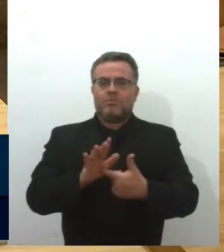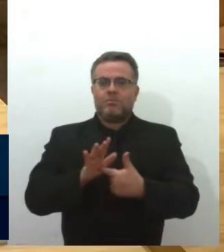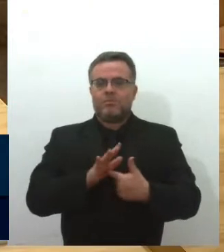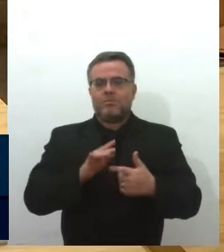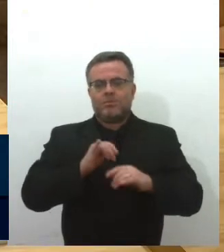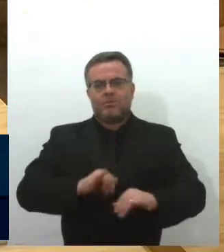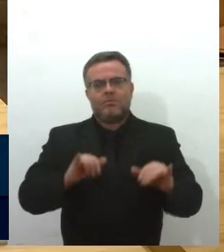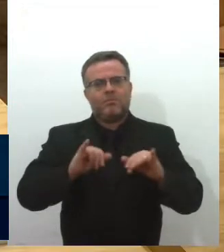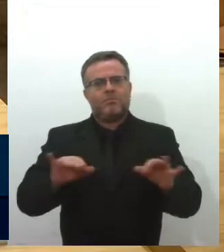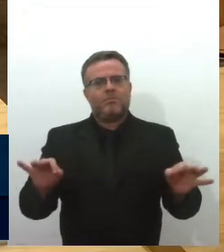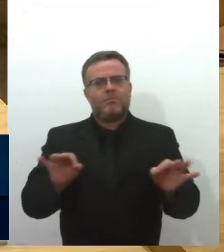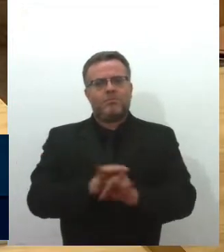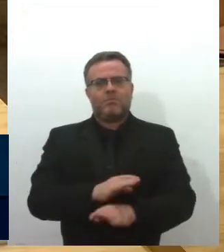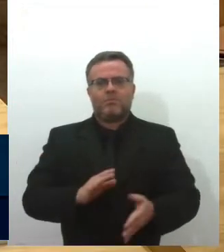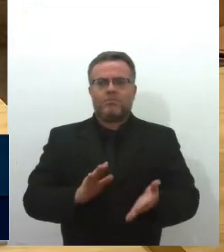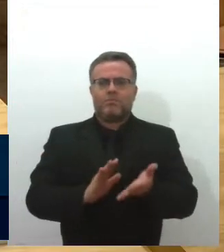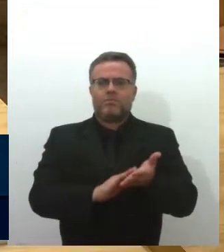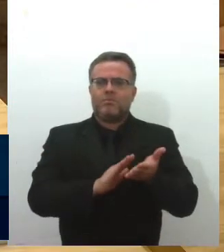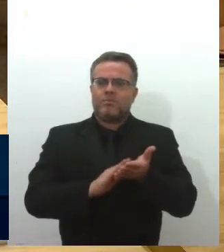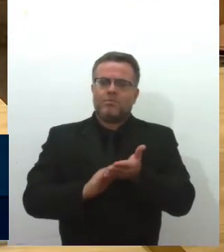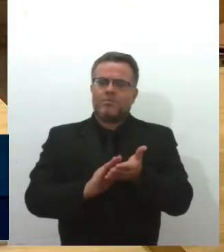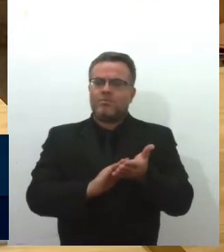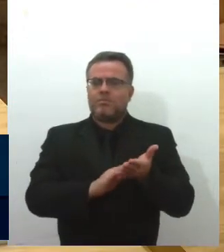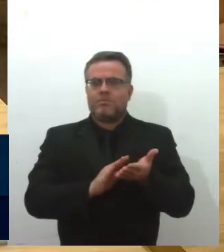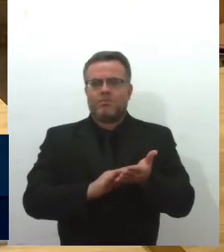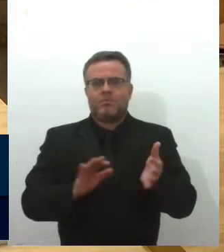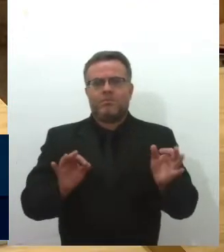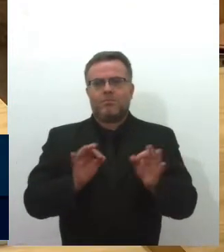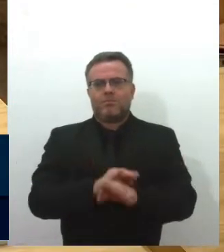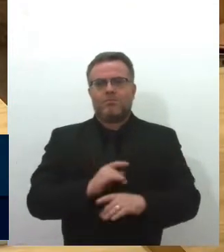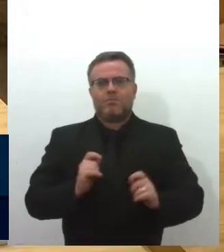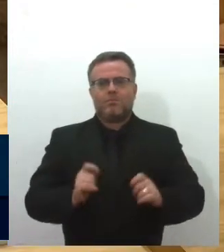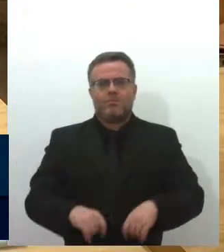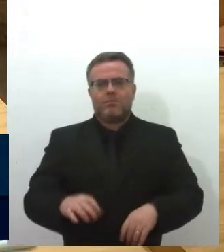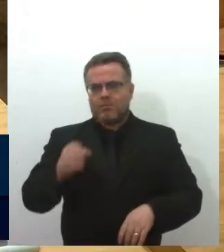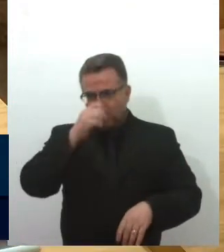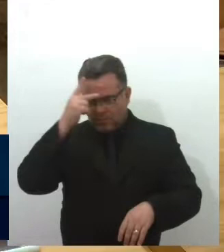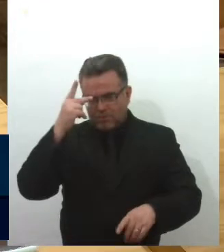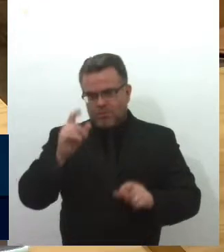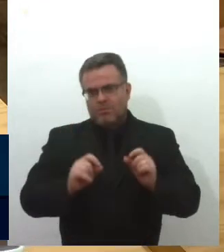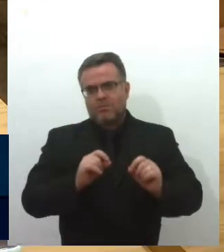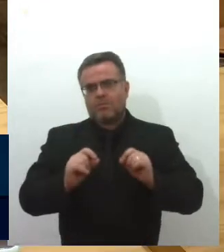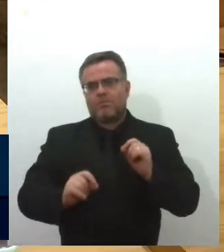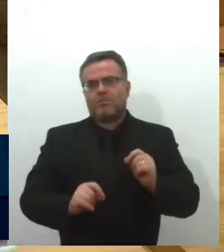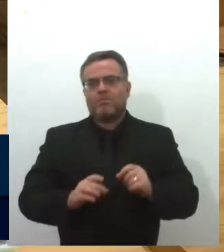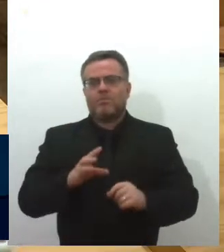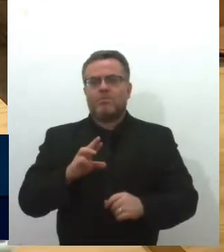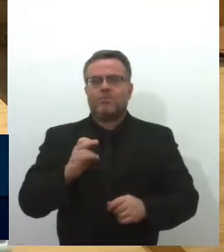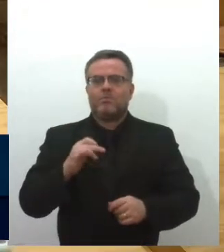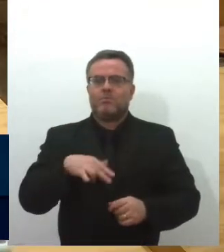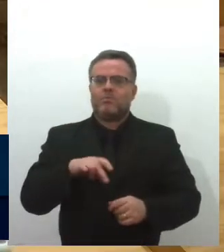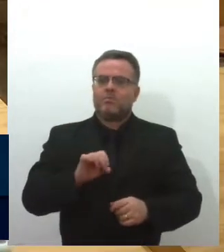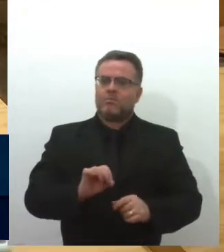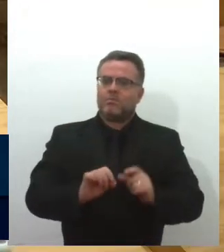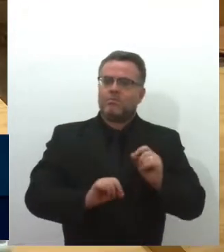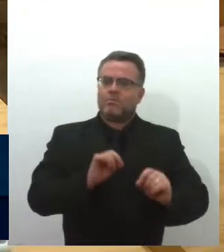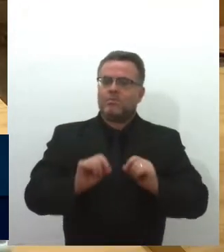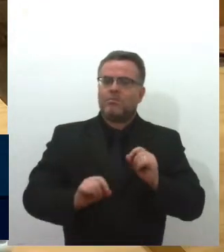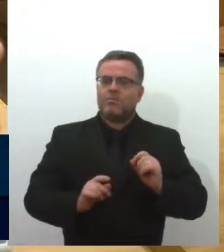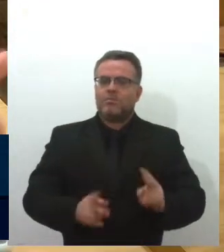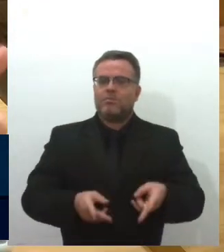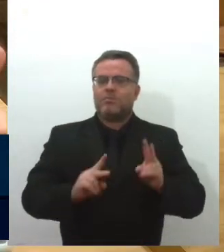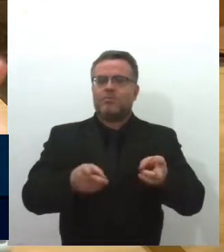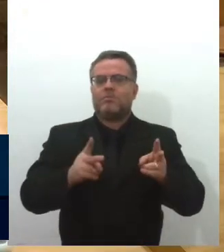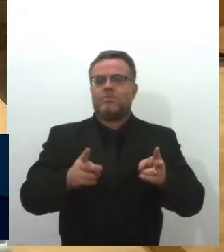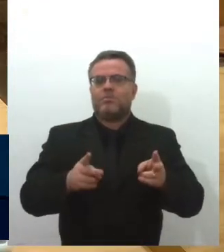para parabenizar o prefeito cristiano de Simão Dias pela